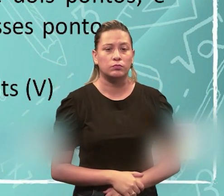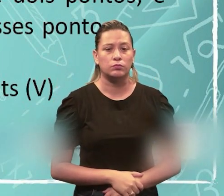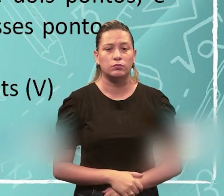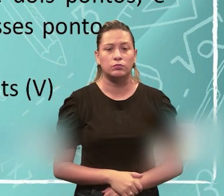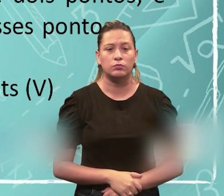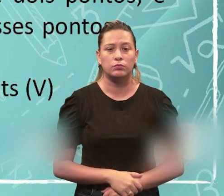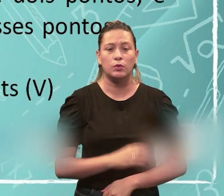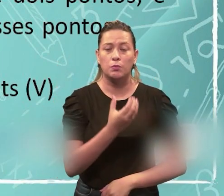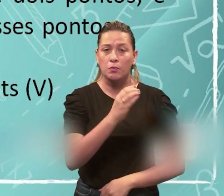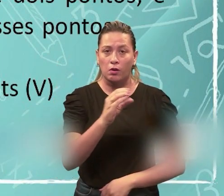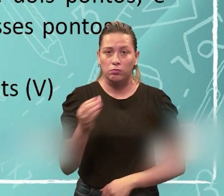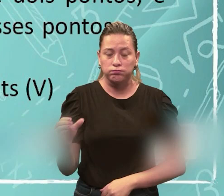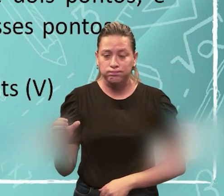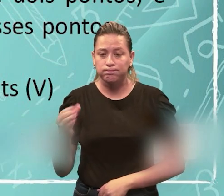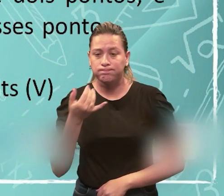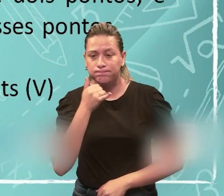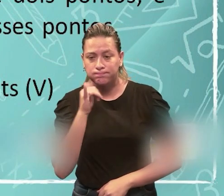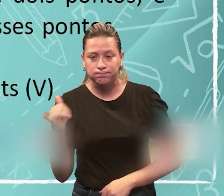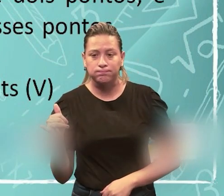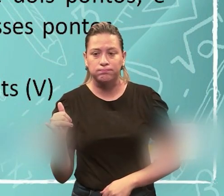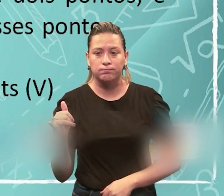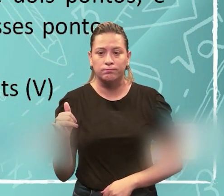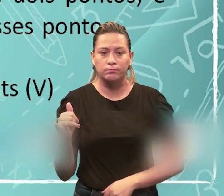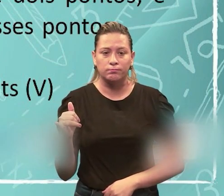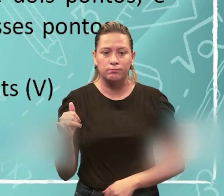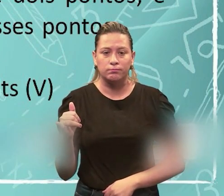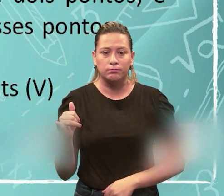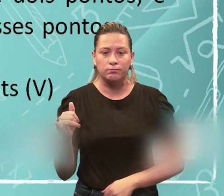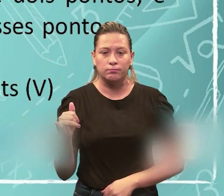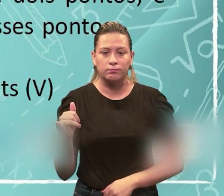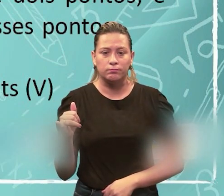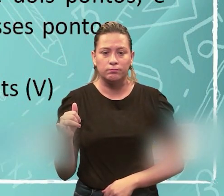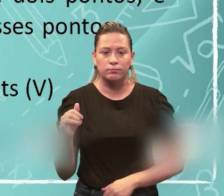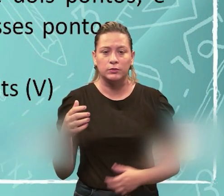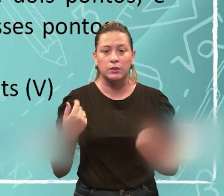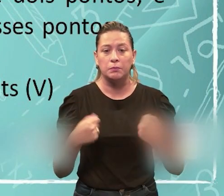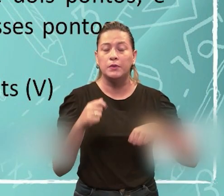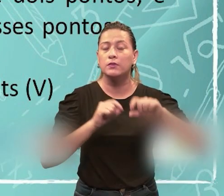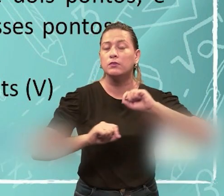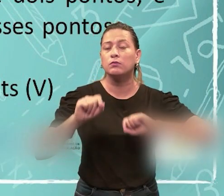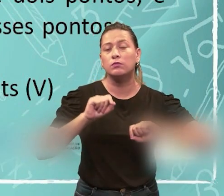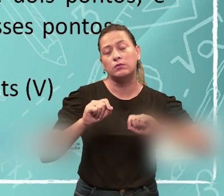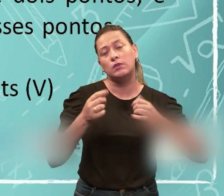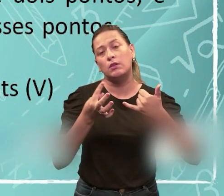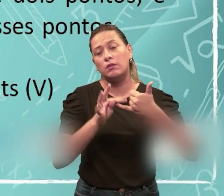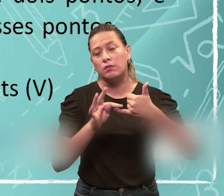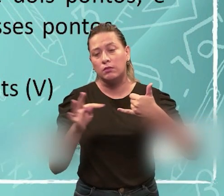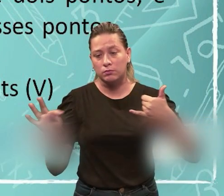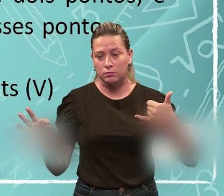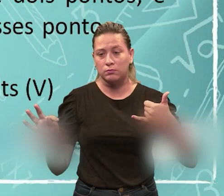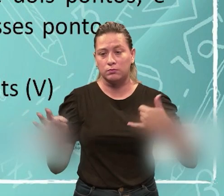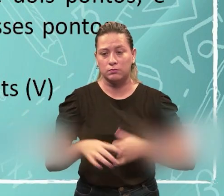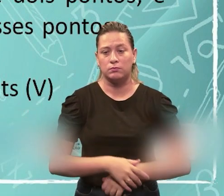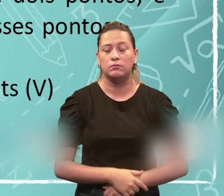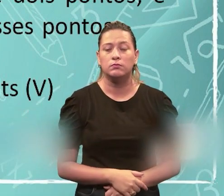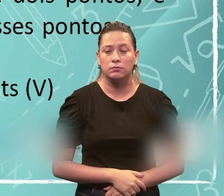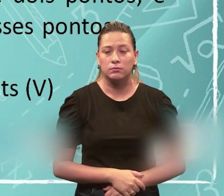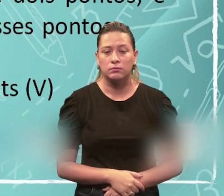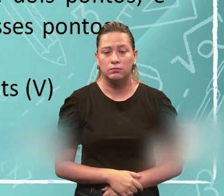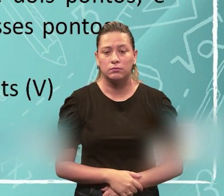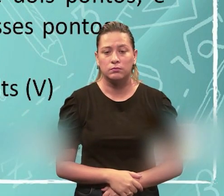possa fluir entre dois pontos, é necessário que exista a tensão elétrica, né, nesses dois pontos.